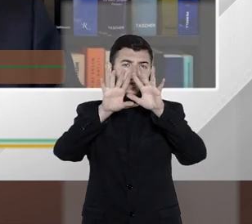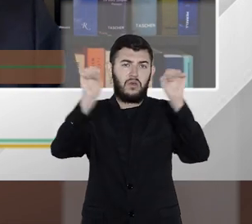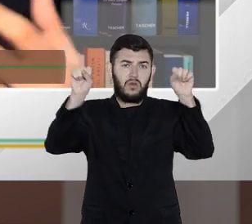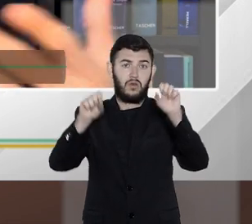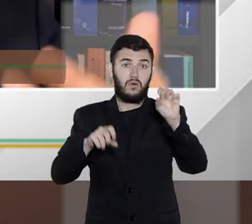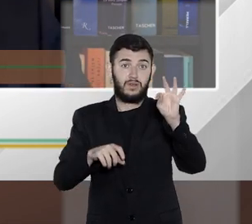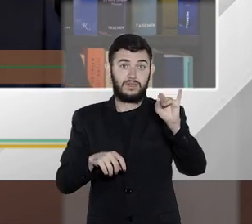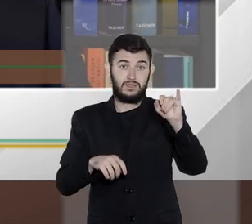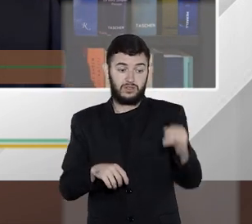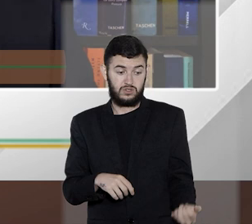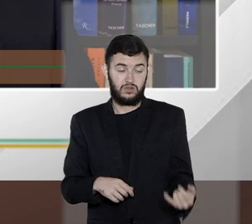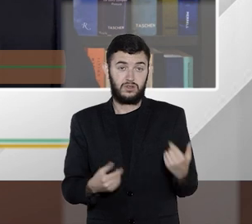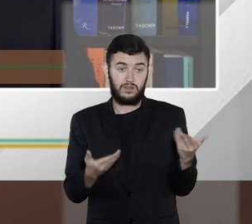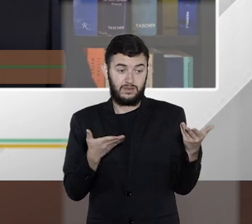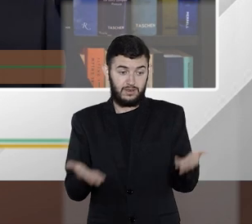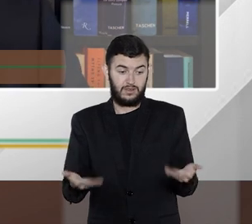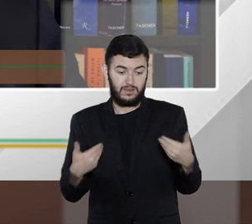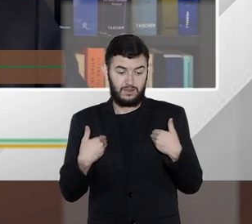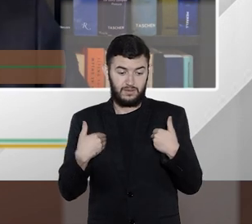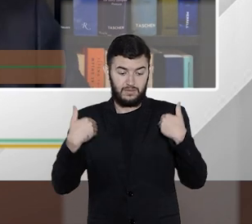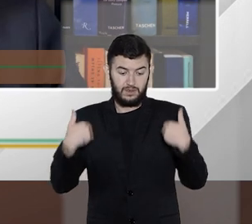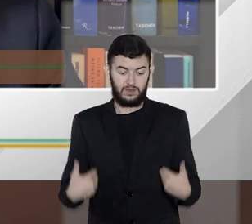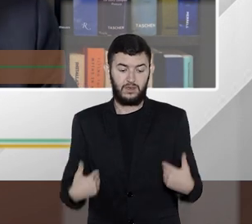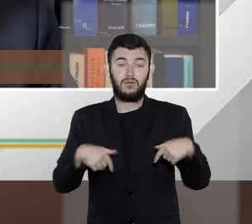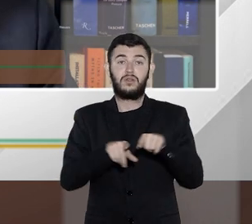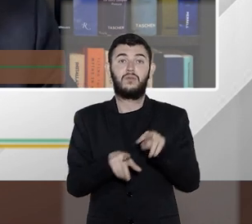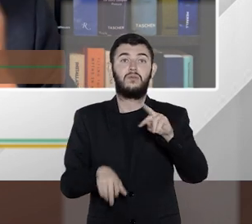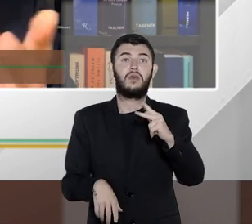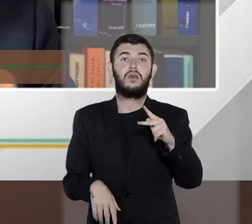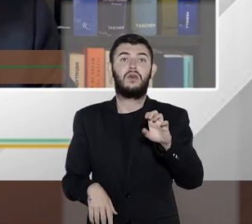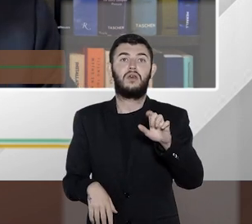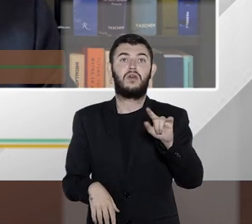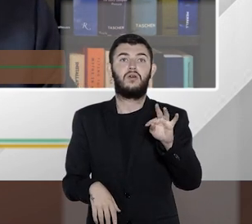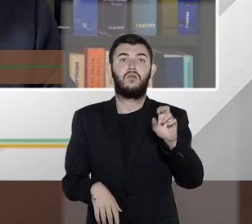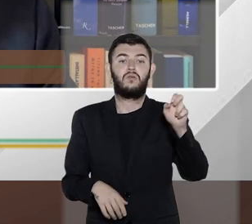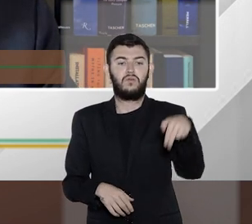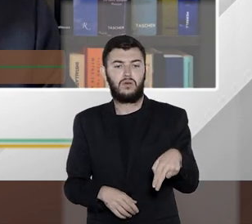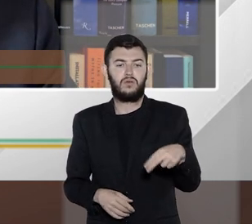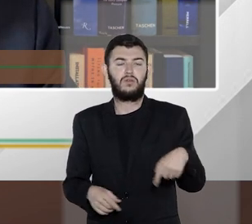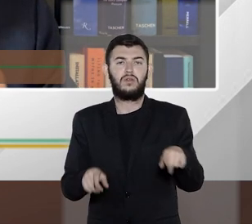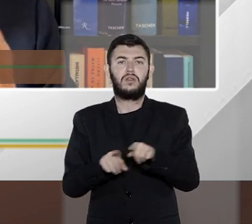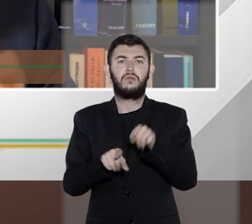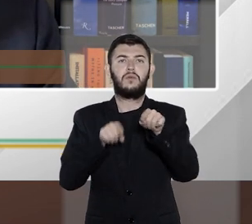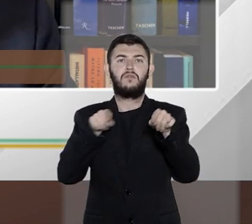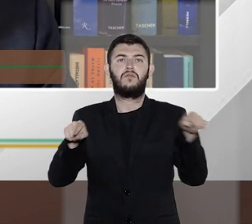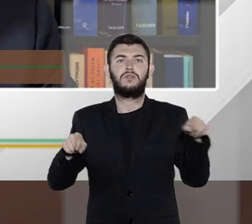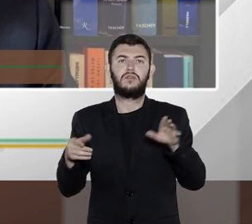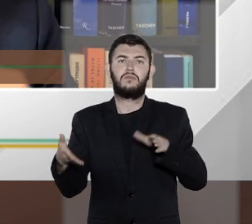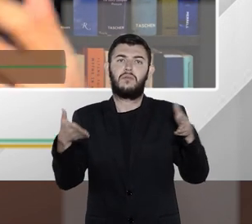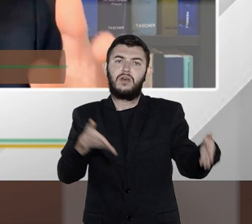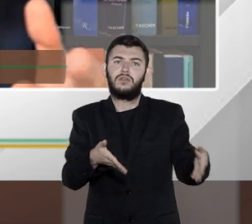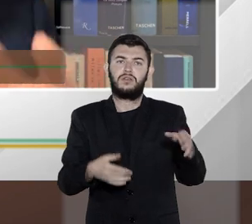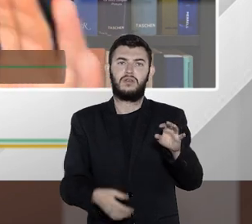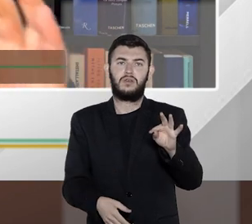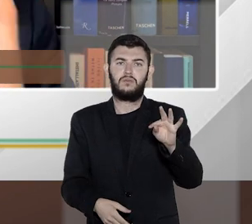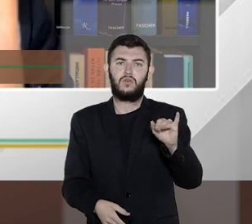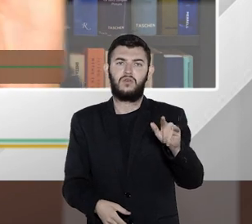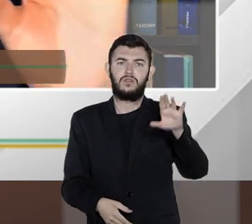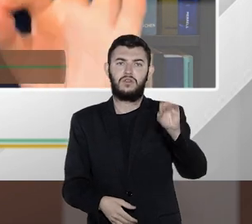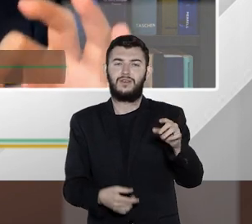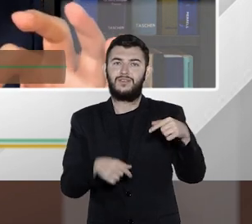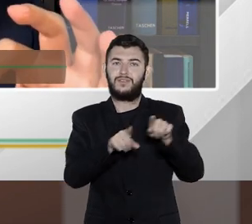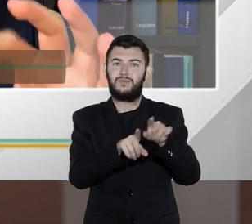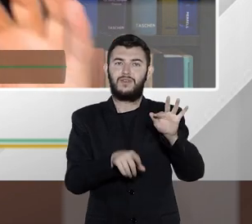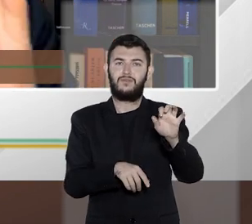quem nos recebe aqui, a minha, o Elton, enfim, e de onde vocês fazem parte, Fátima e Tiago, o